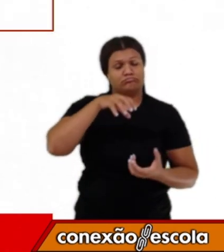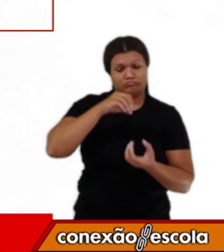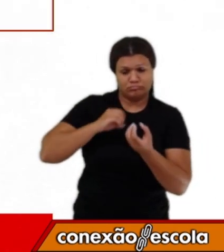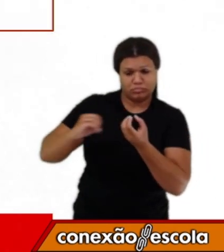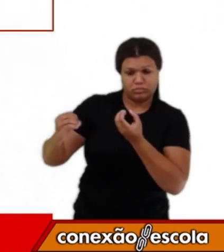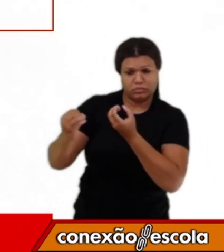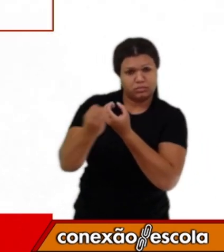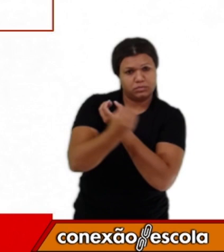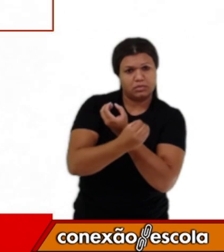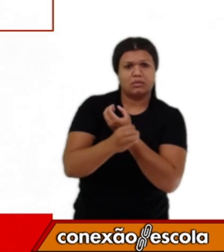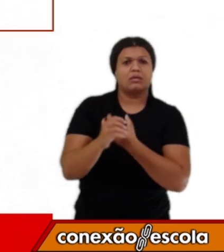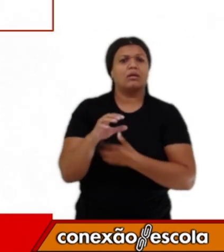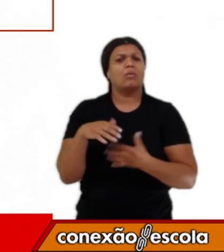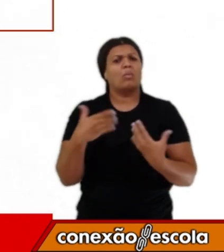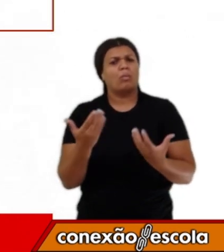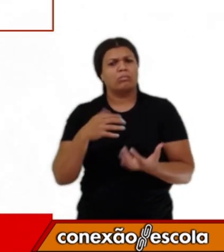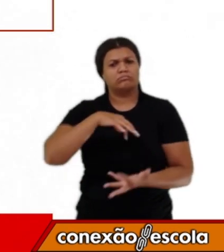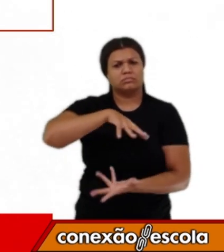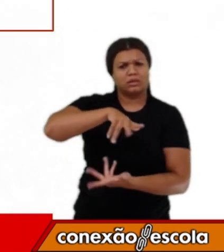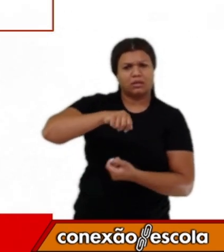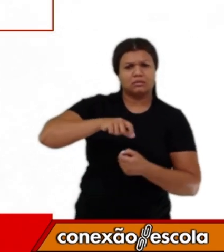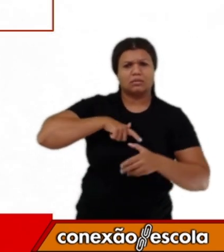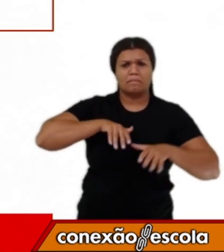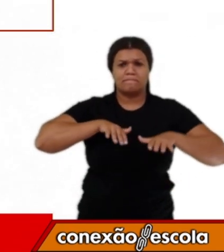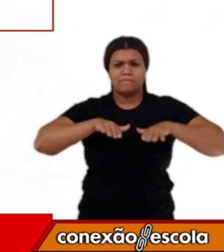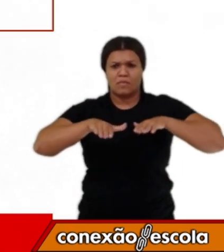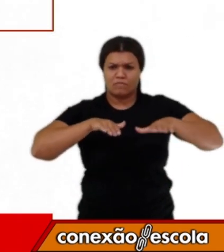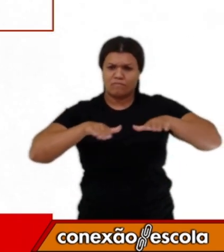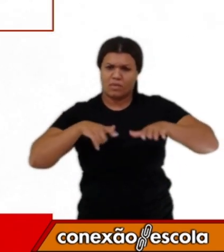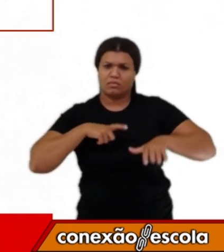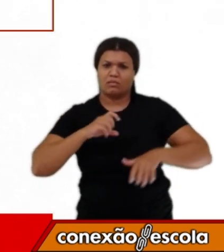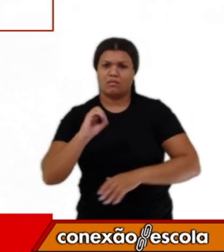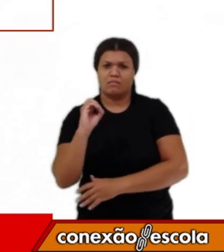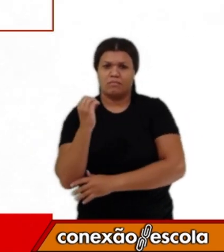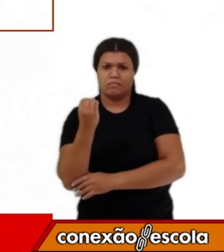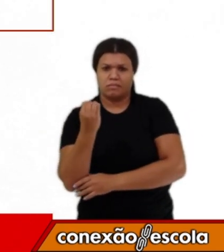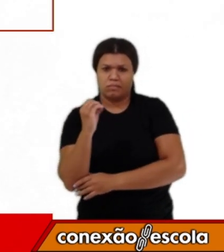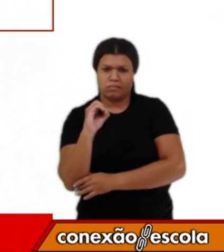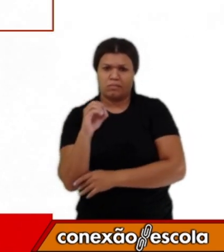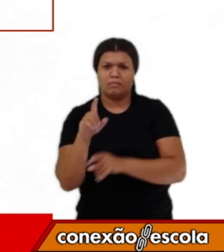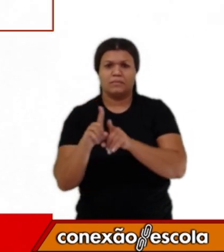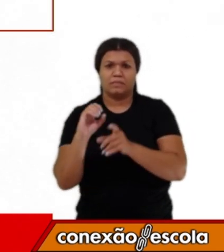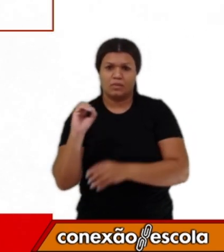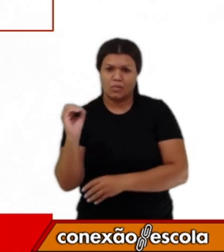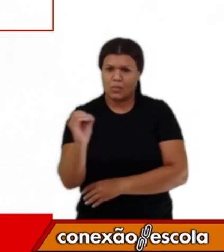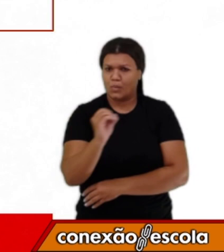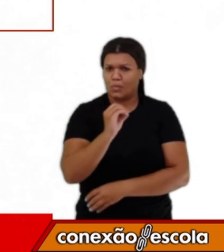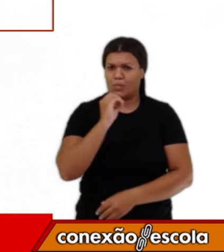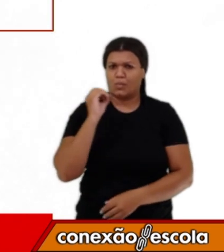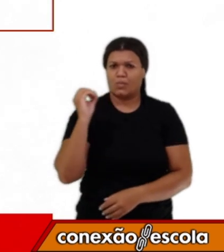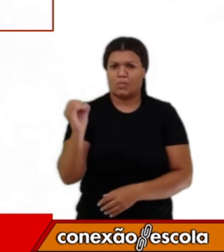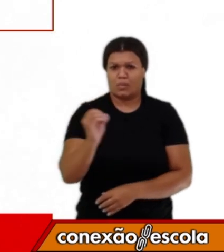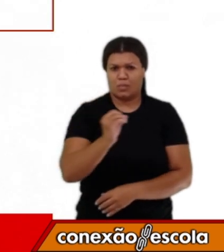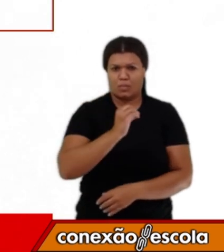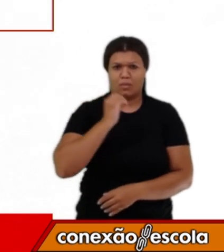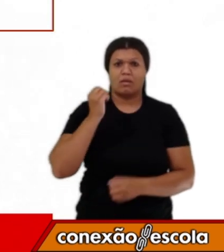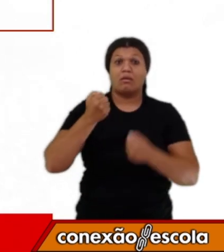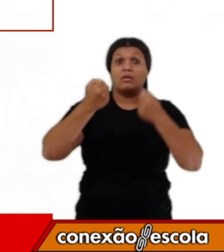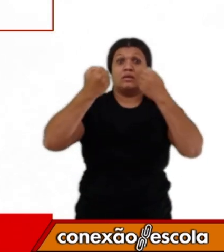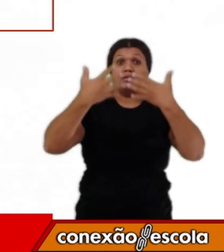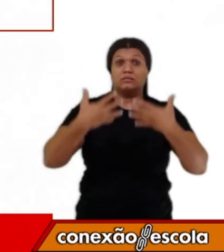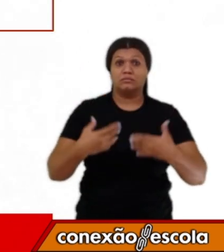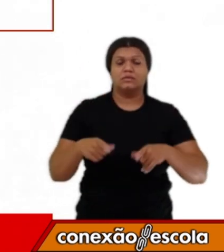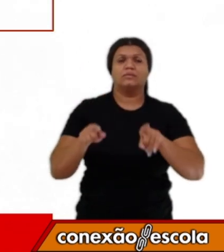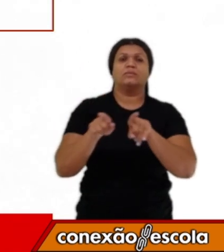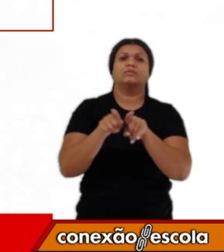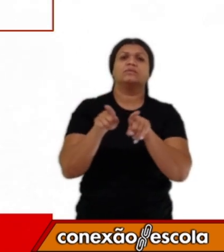movimentos que a Terra realiza, entre eles, rotação e translação e explicamos